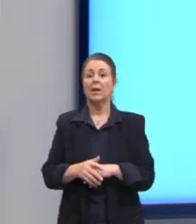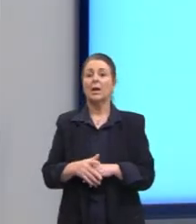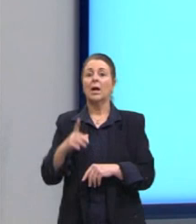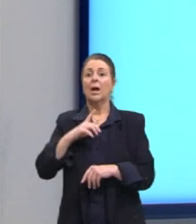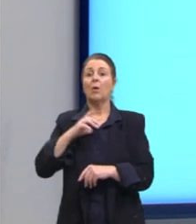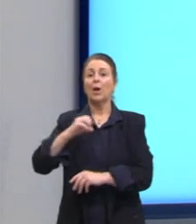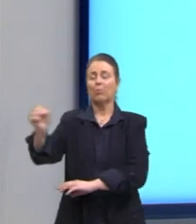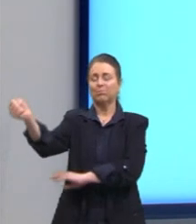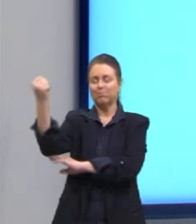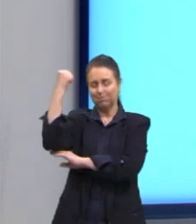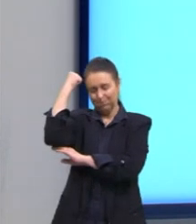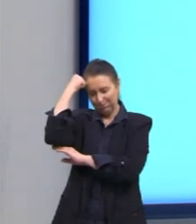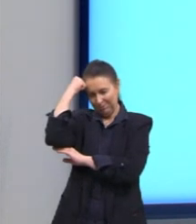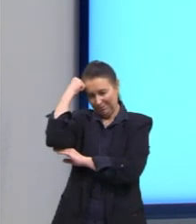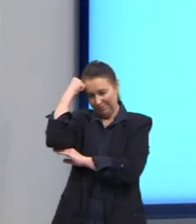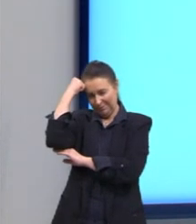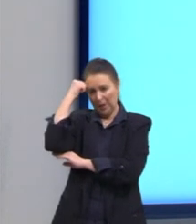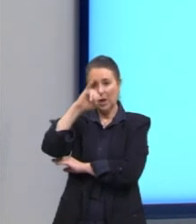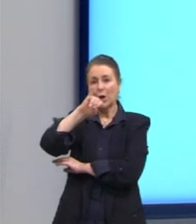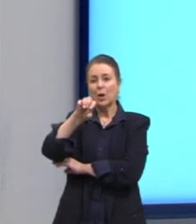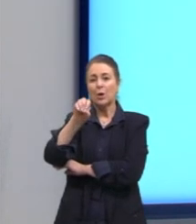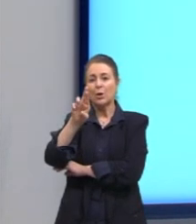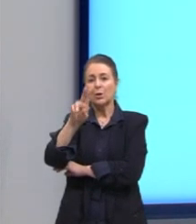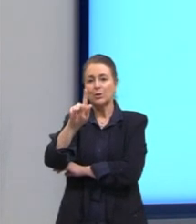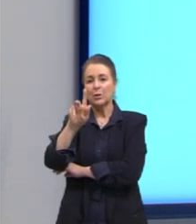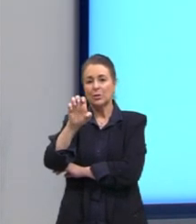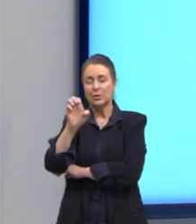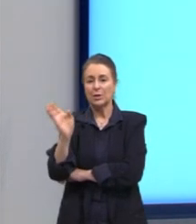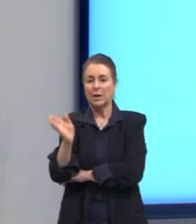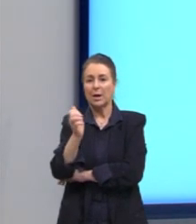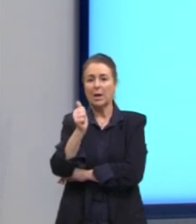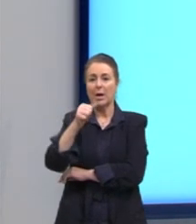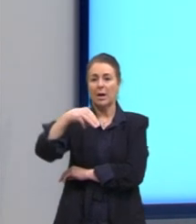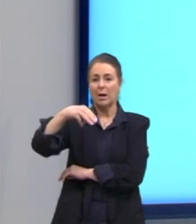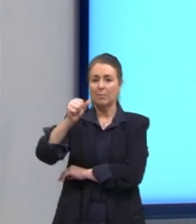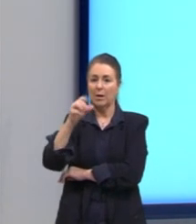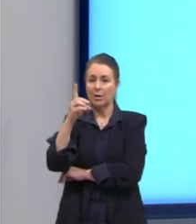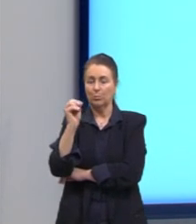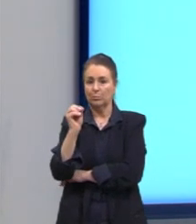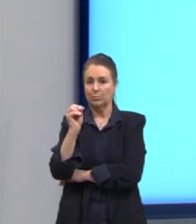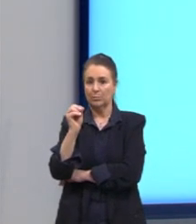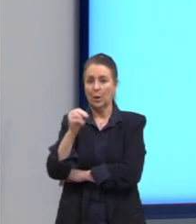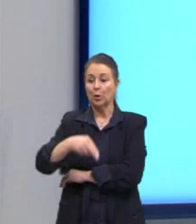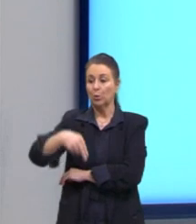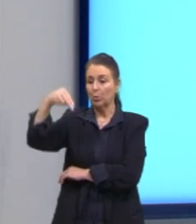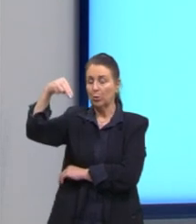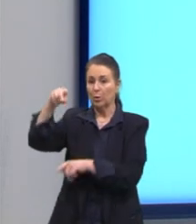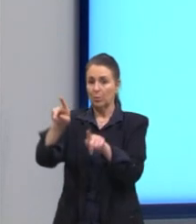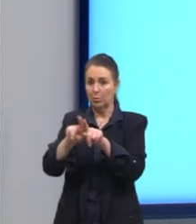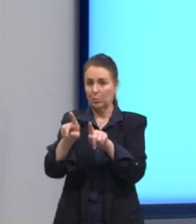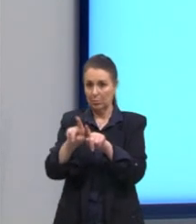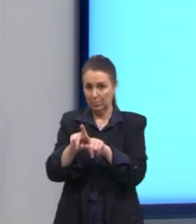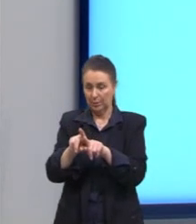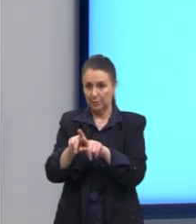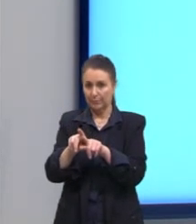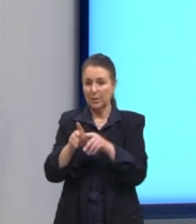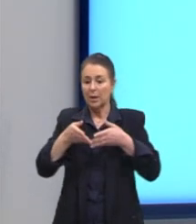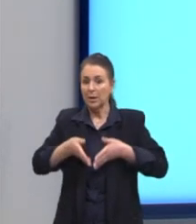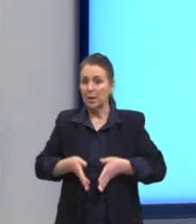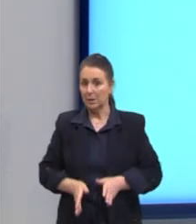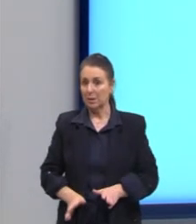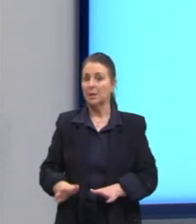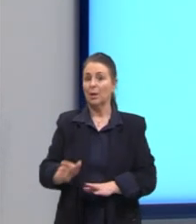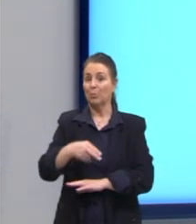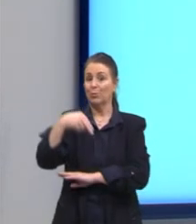Jorge Amado, né, temos aqui mais um nordestino, ele foi um jornalista, um dos maiores representantes da literatura brasileira